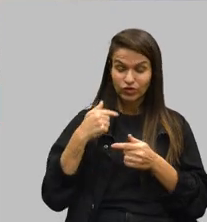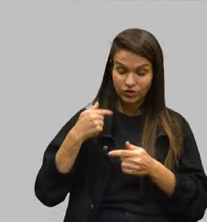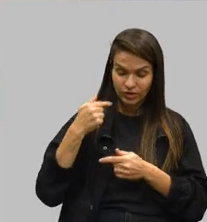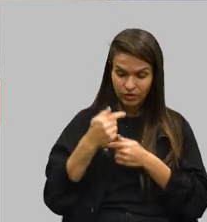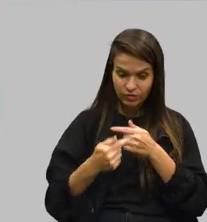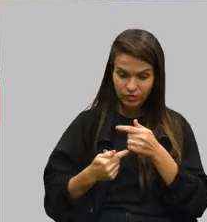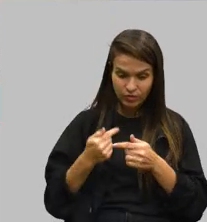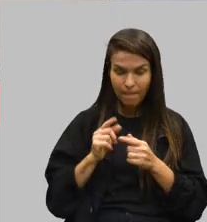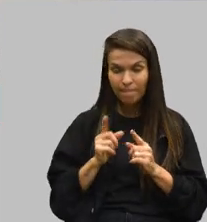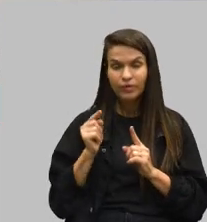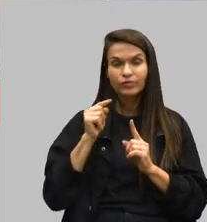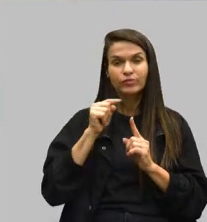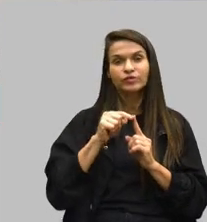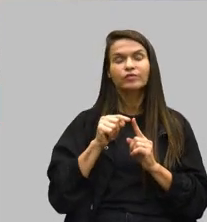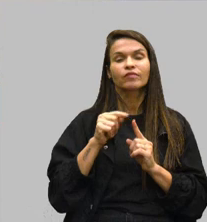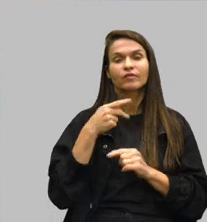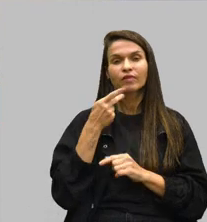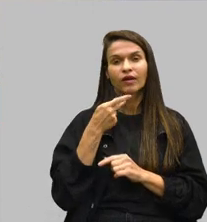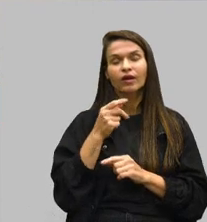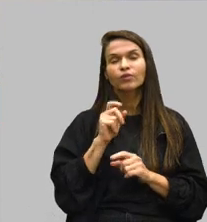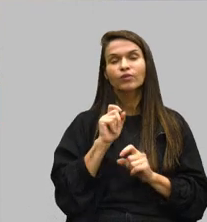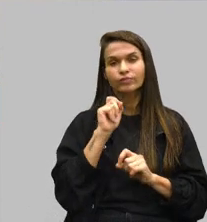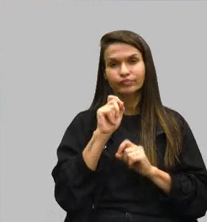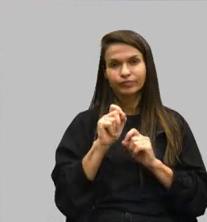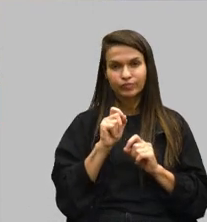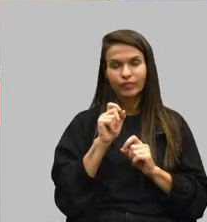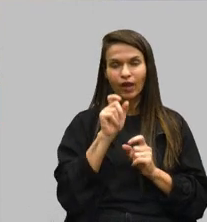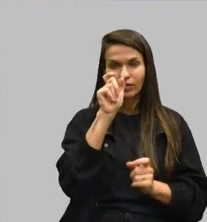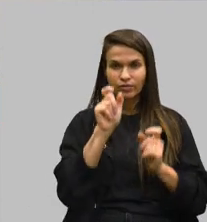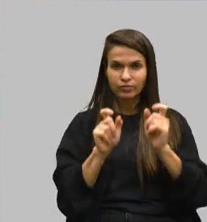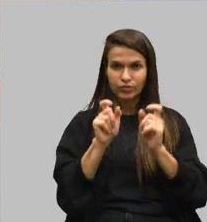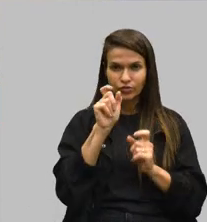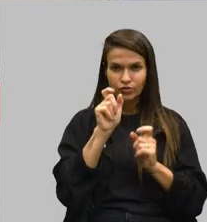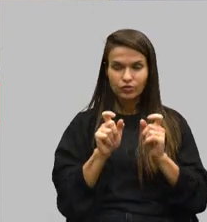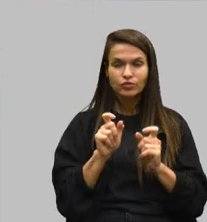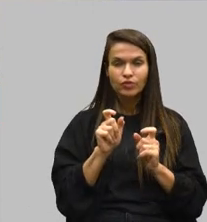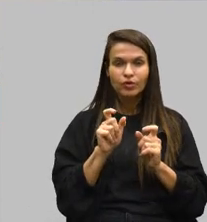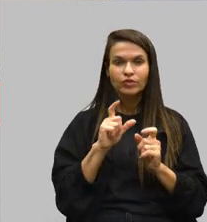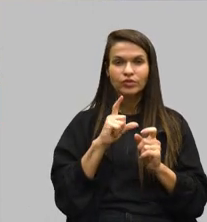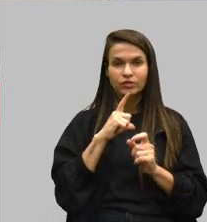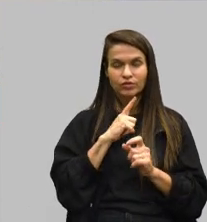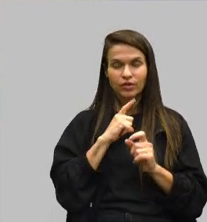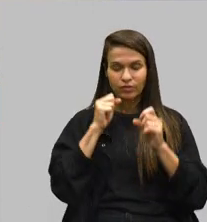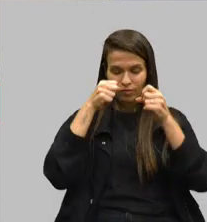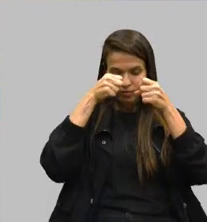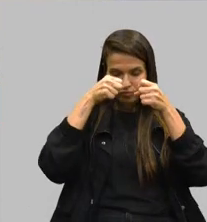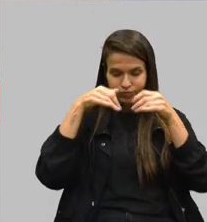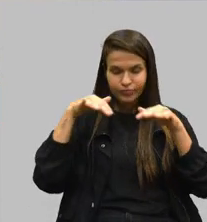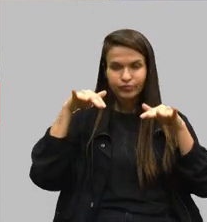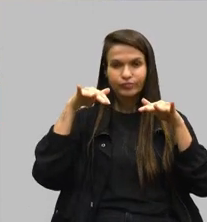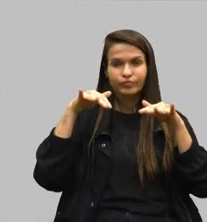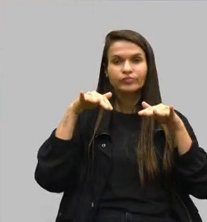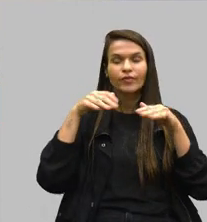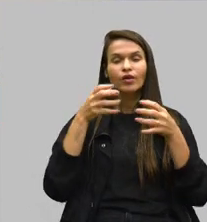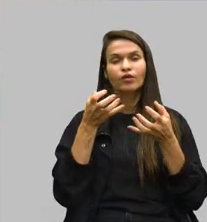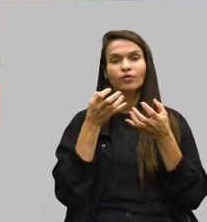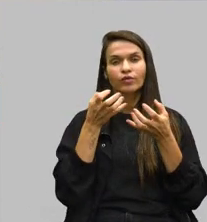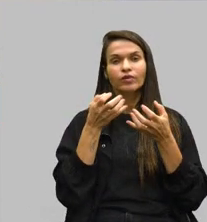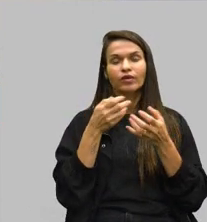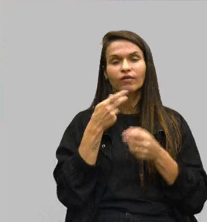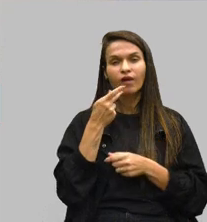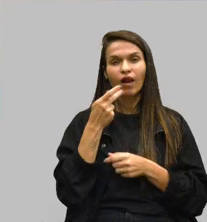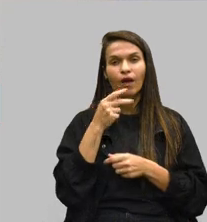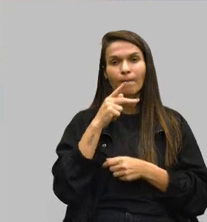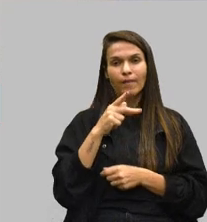mais objetivamente, falando em relação às pessoas portadoras do espectro autista, eu queria destacar aqui o